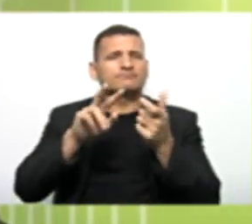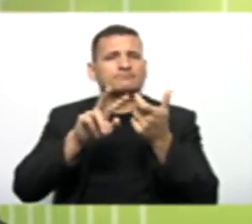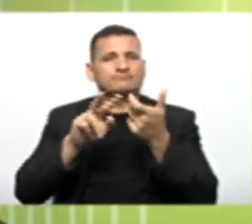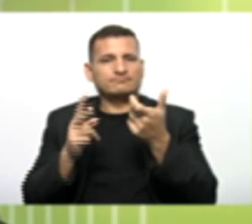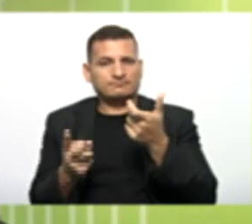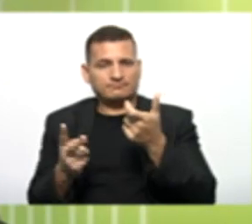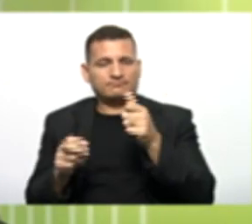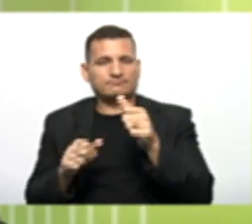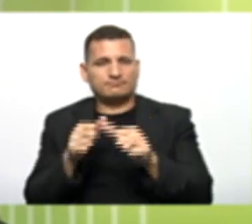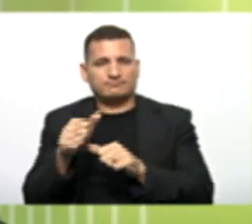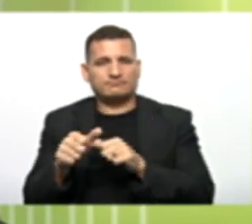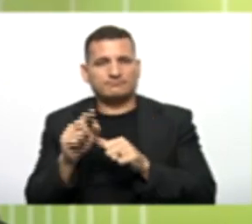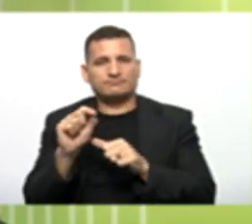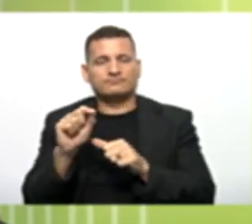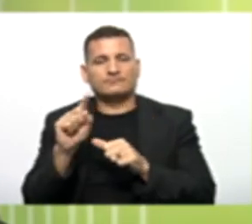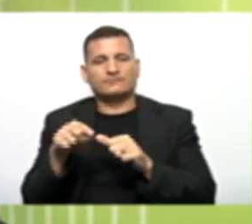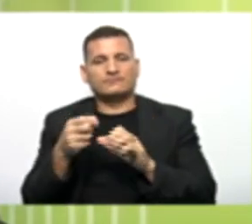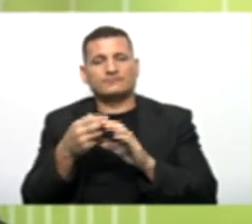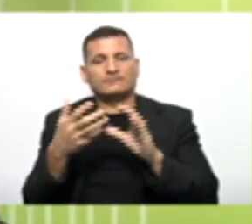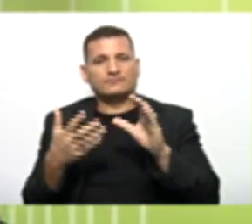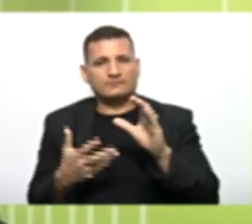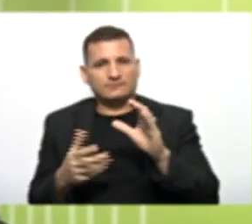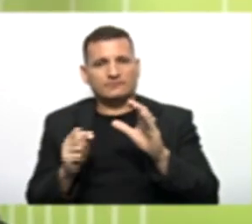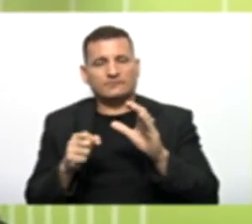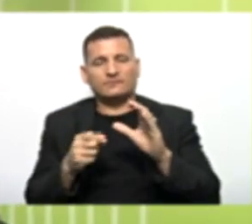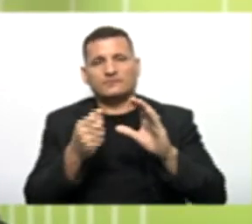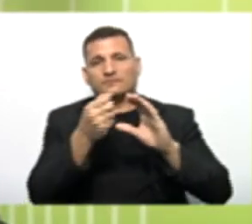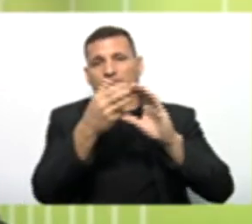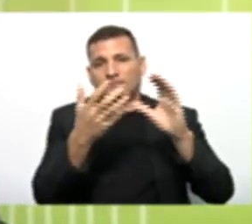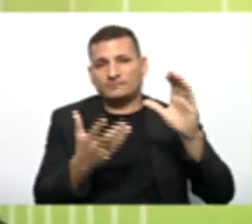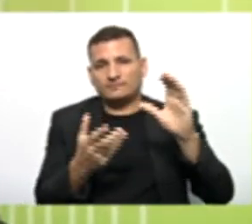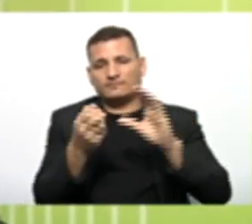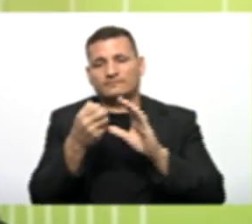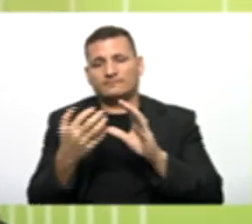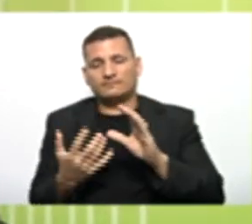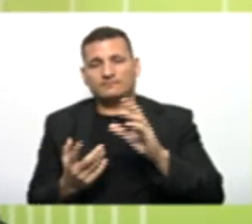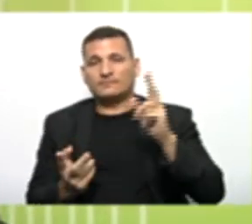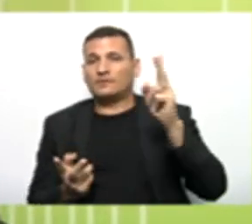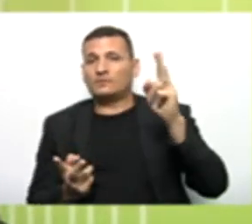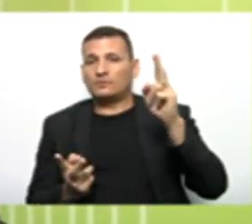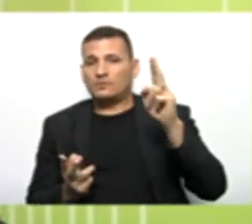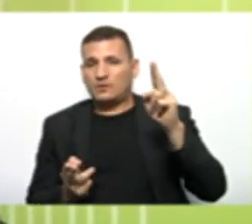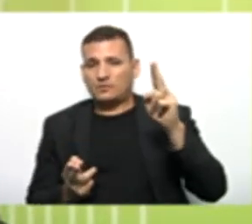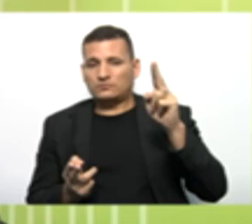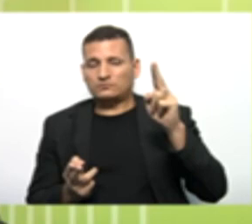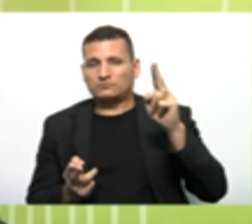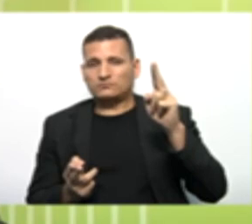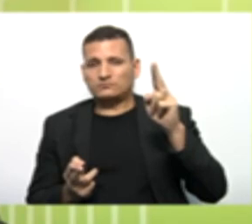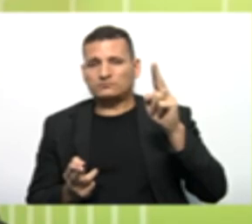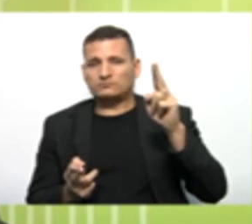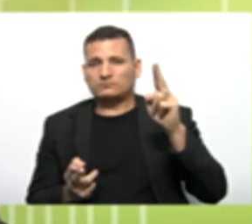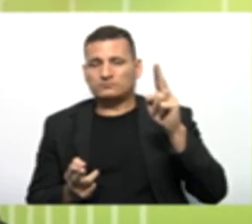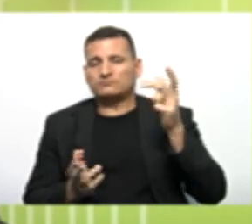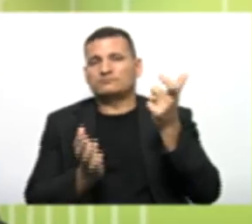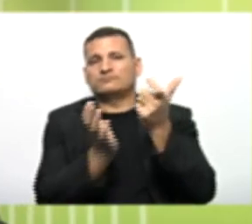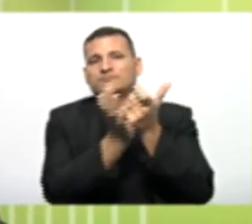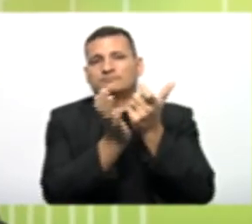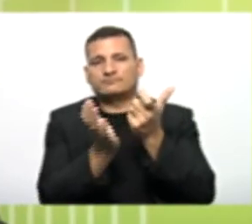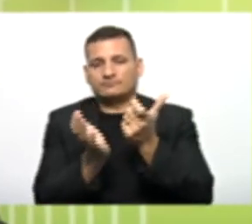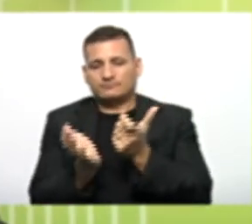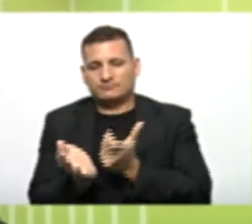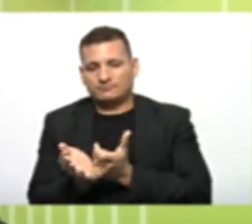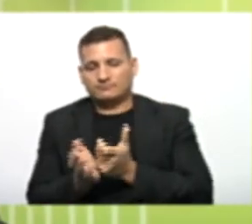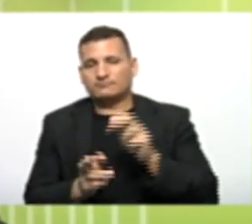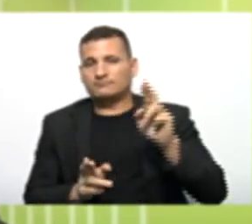característica É um mecanismo Que permite que Atributos iguais De classes diferentes Ou seja De objetos distintos Porque